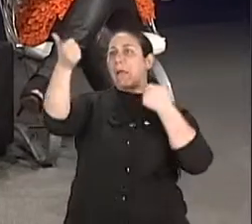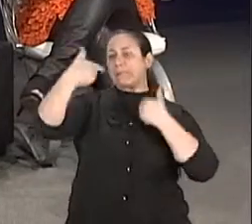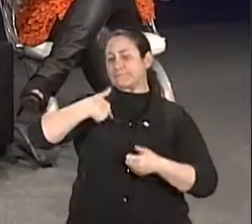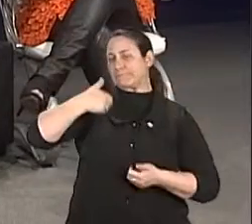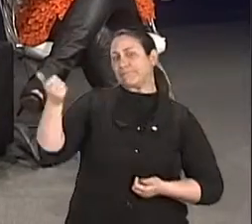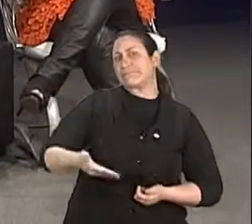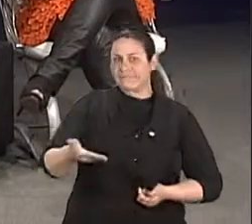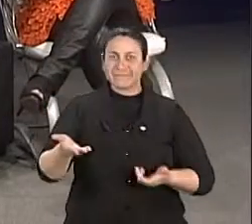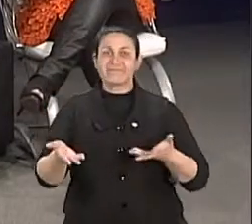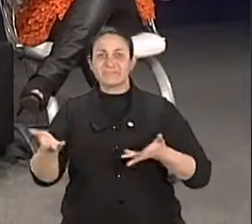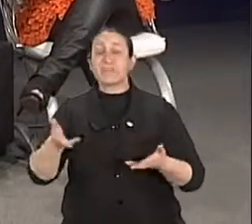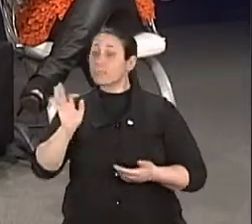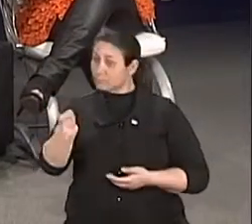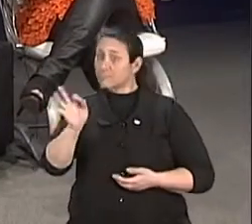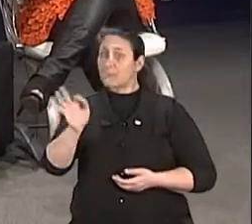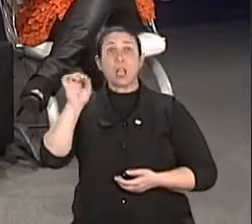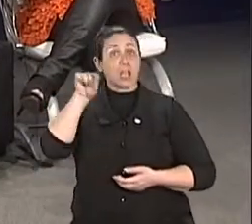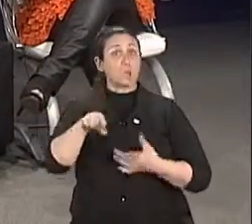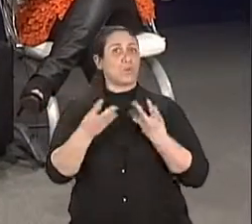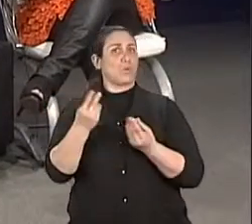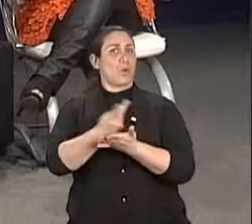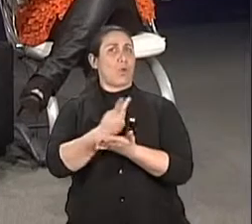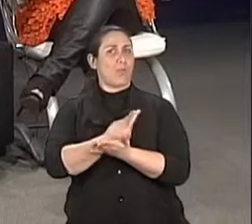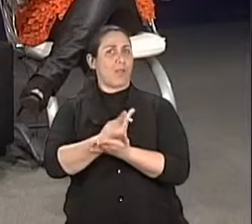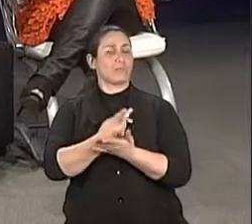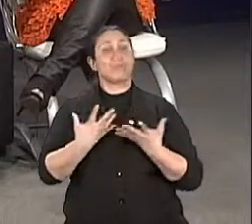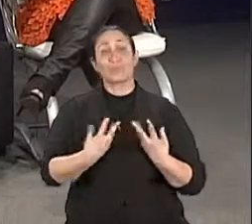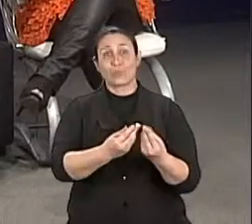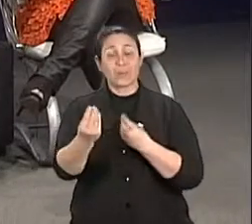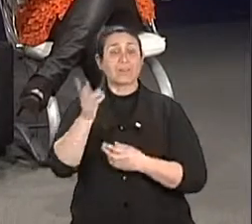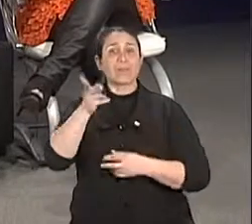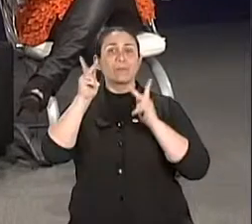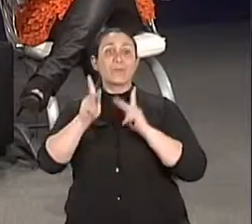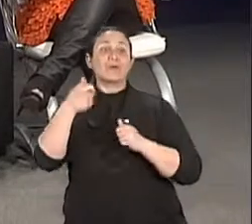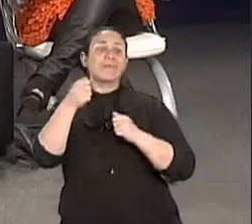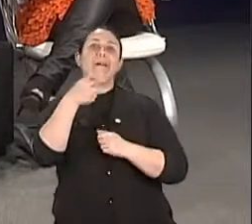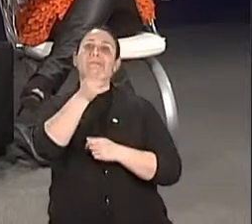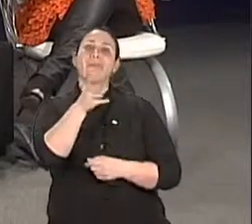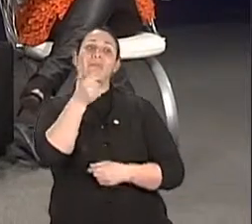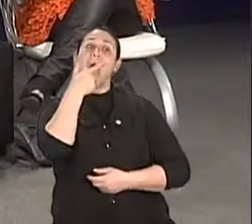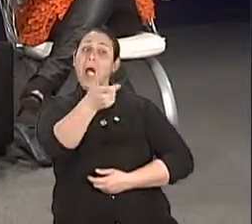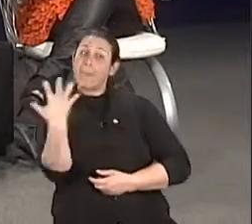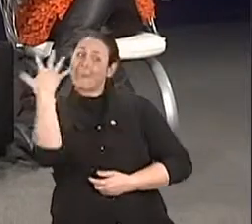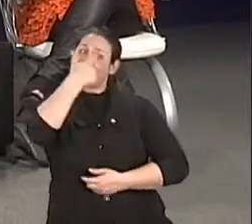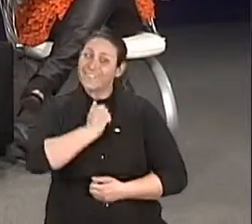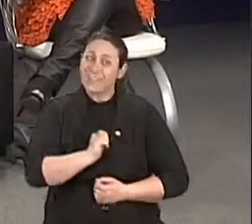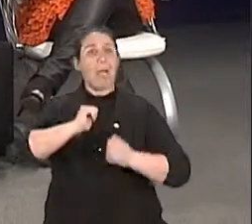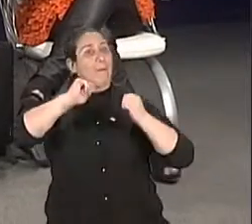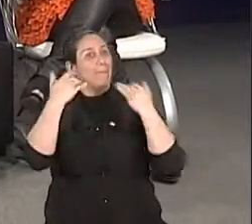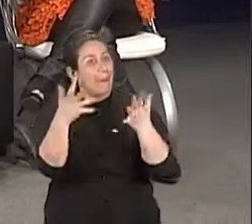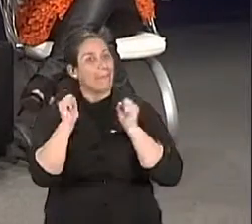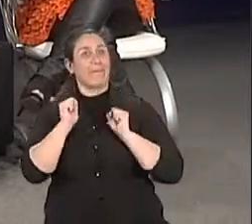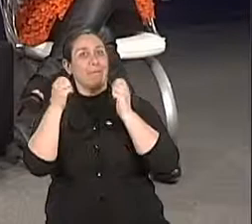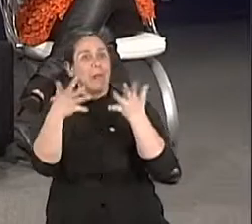pensando assim, tu vai buscar isso no outro. O outro tem que estar sempre te elogiando, o outro tem que estar sempre te... E isso é uma carga pro outro,